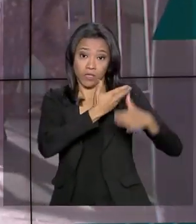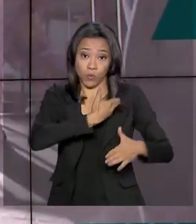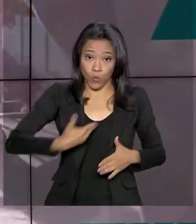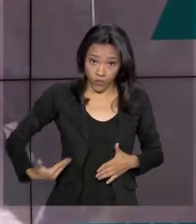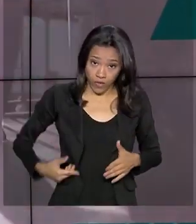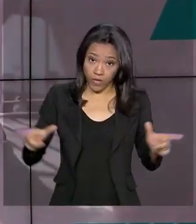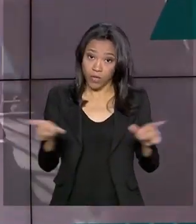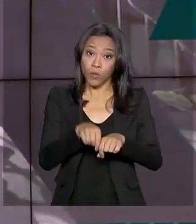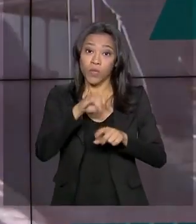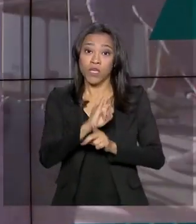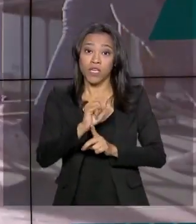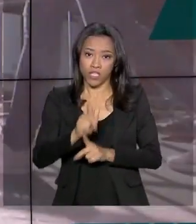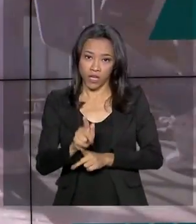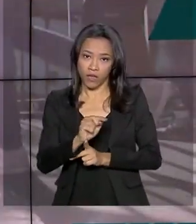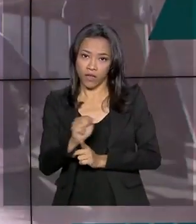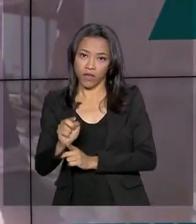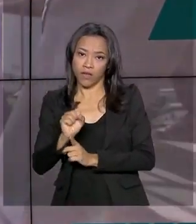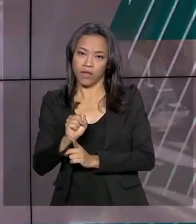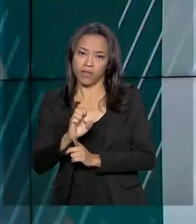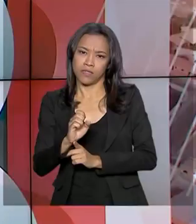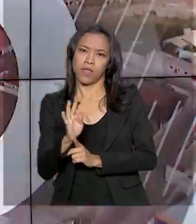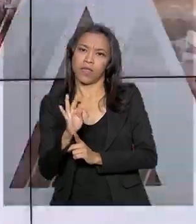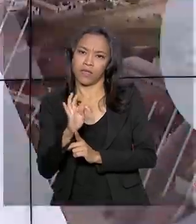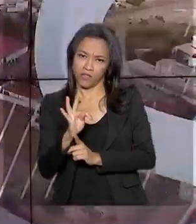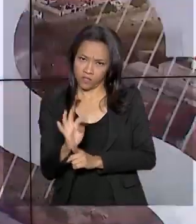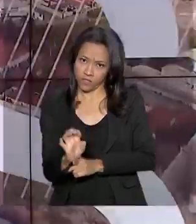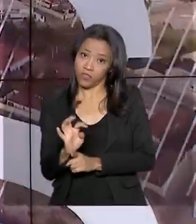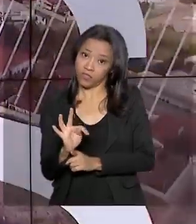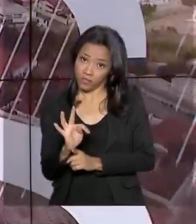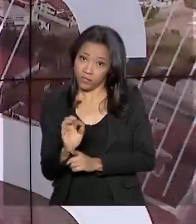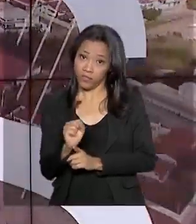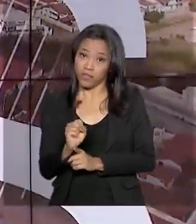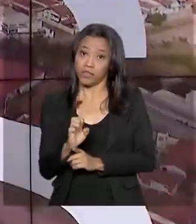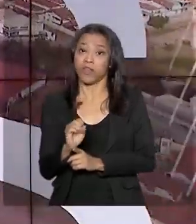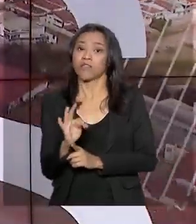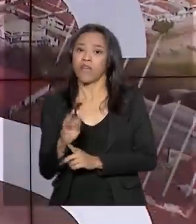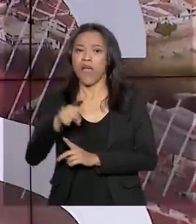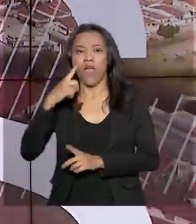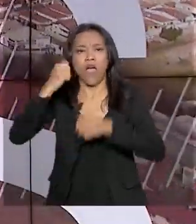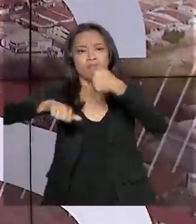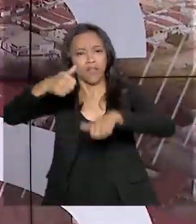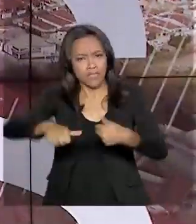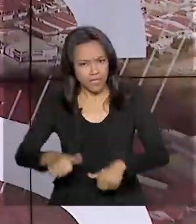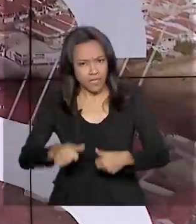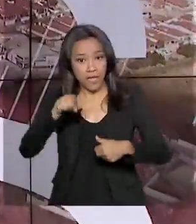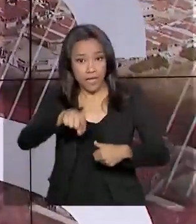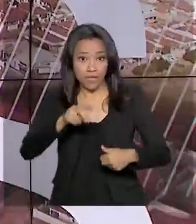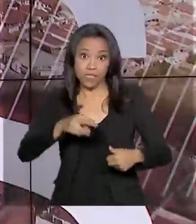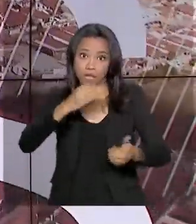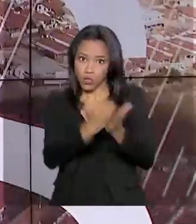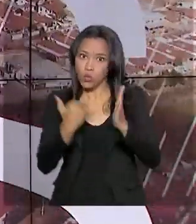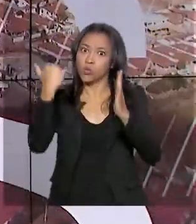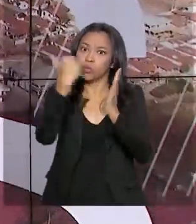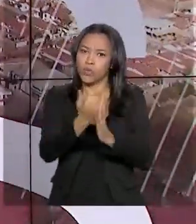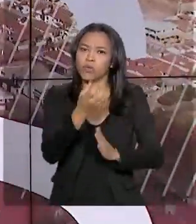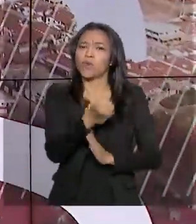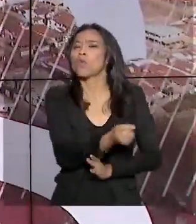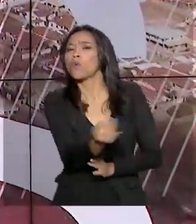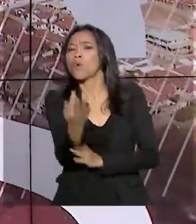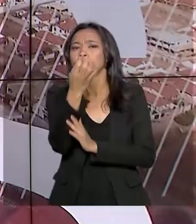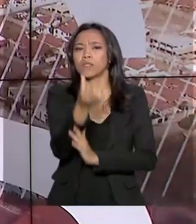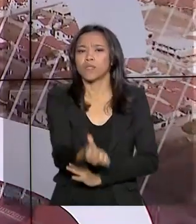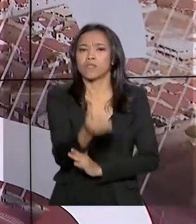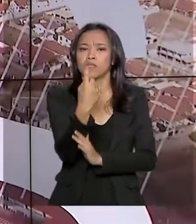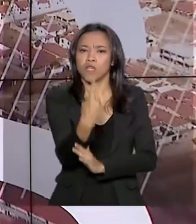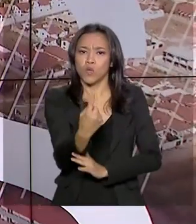mede os avanços das melhores práticas de governança nas estatais. Este ano, a média das notas subiu entre as 61 empresas